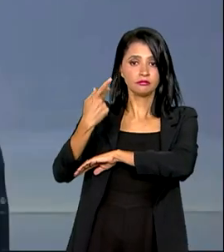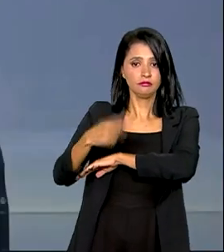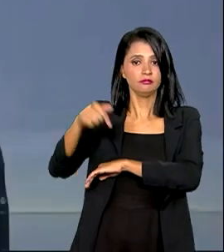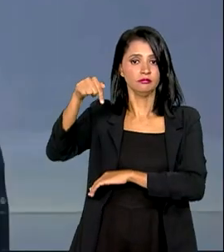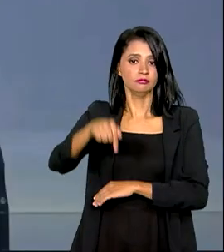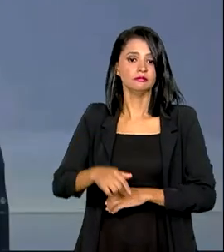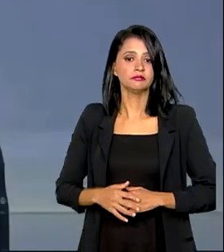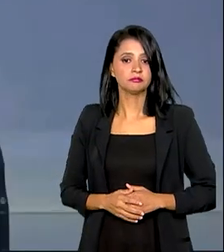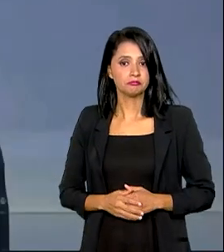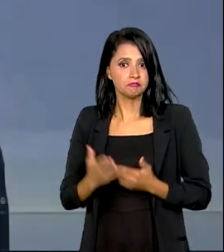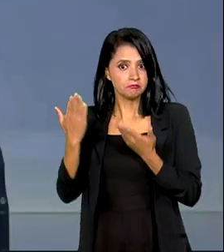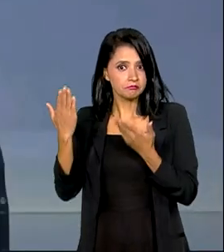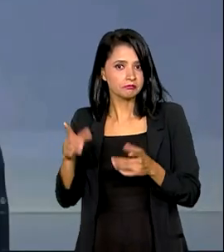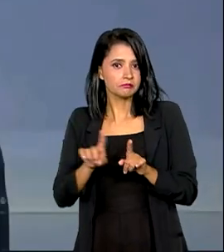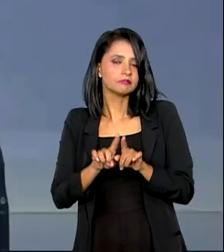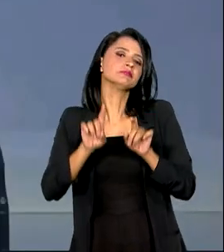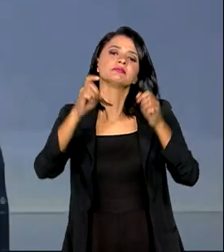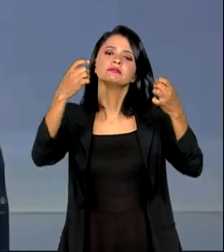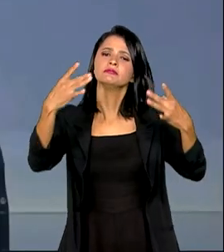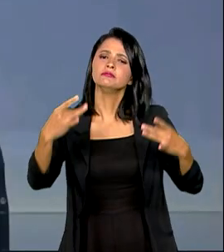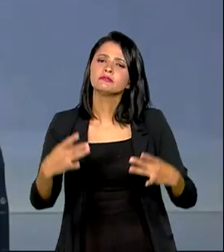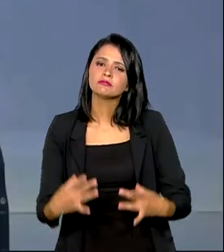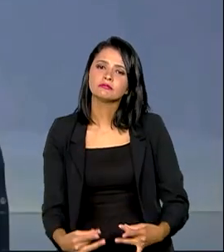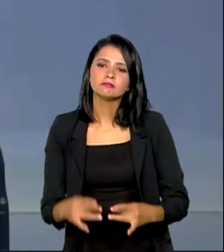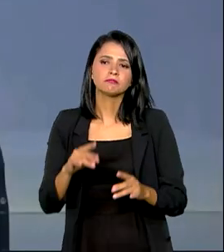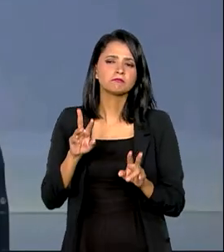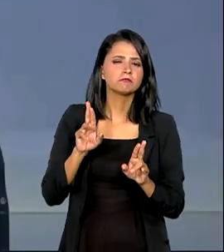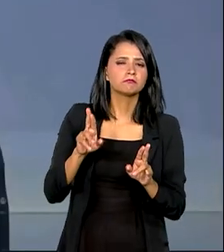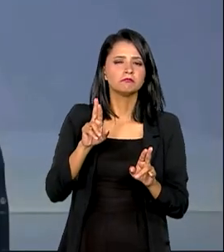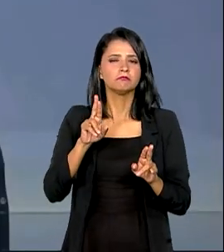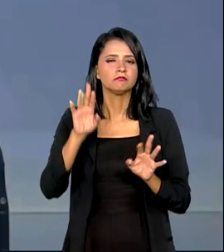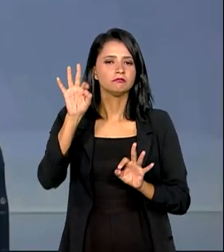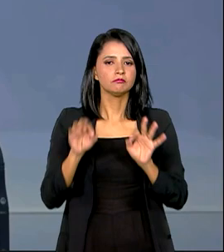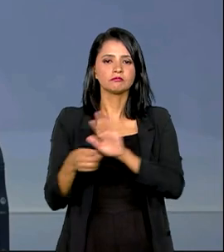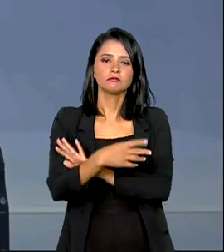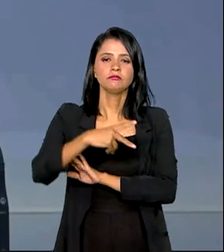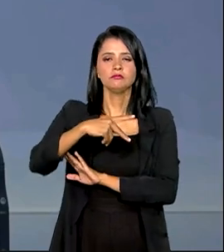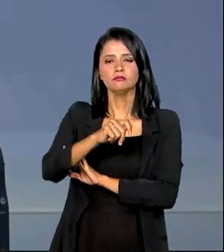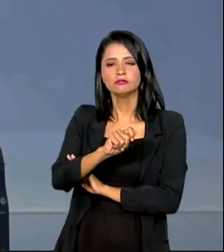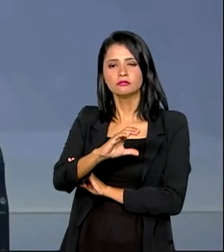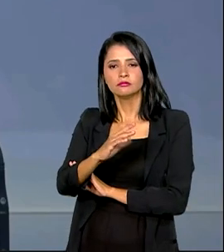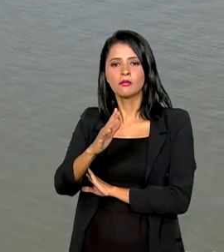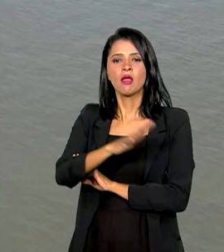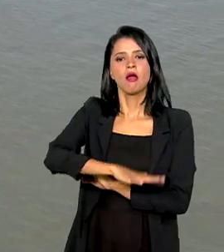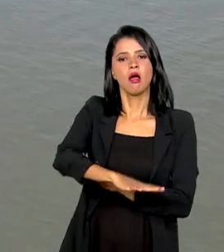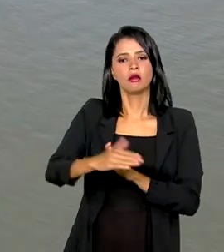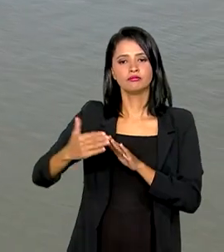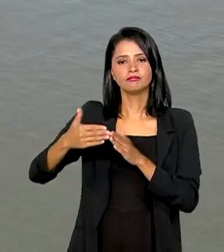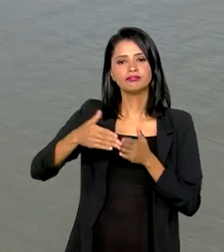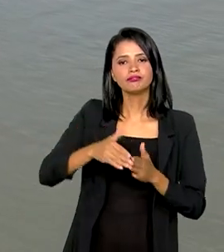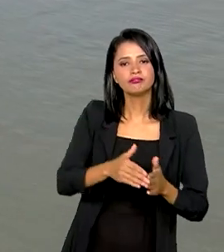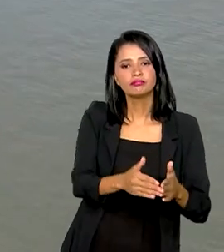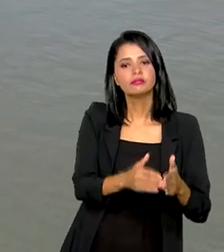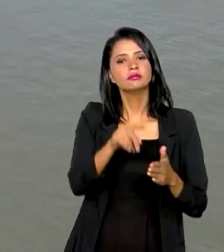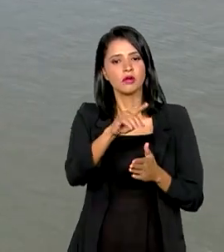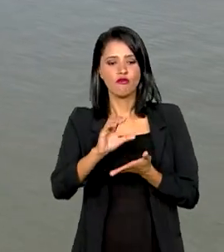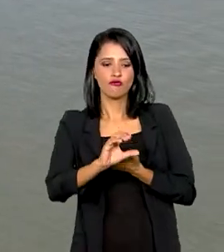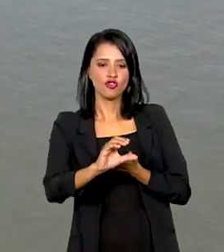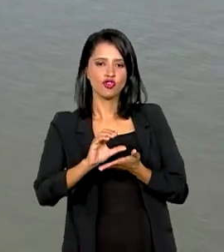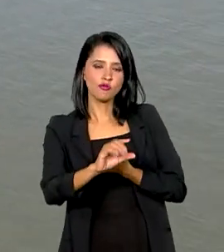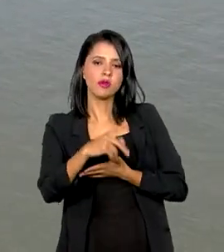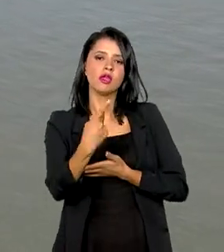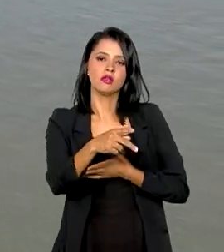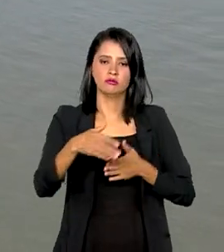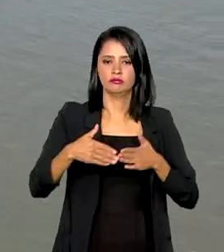O ministro também detalhou as perspectivas do novo PAC para o setor portuário. Os investimentos públicos em